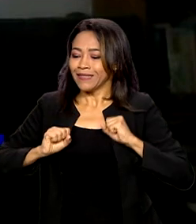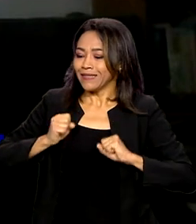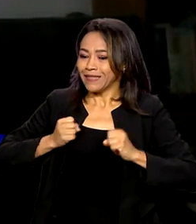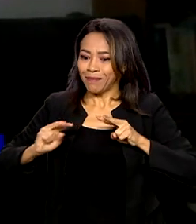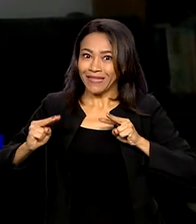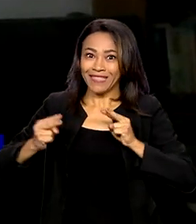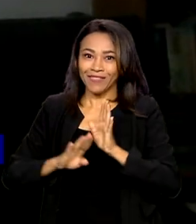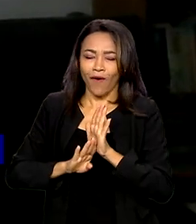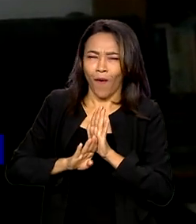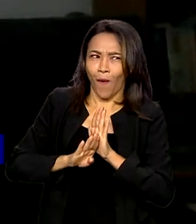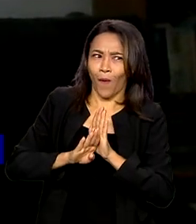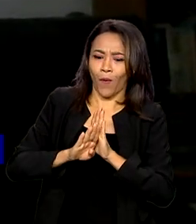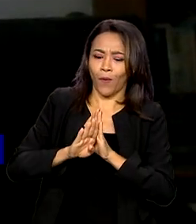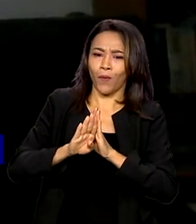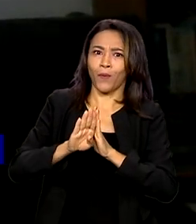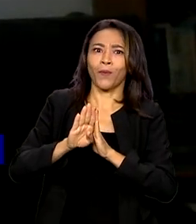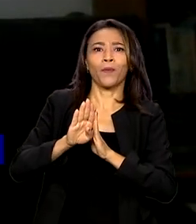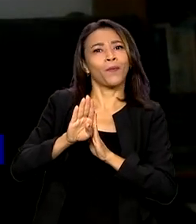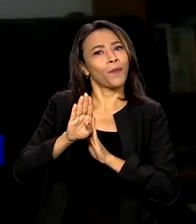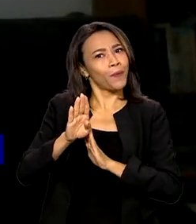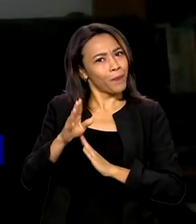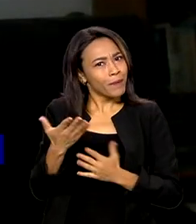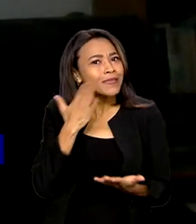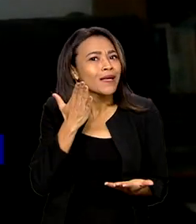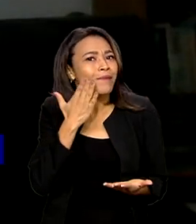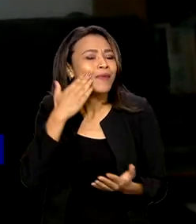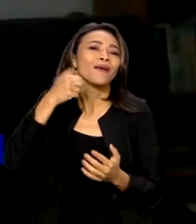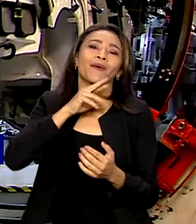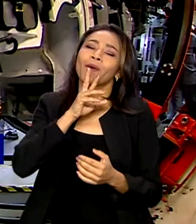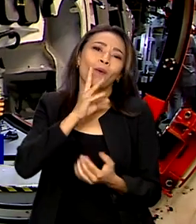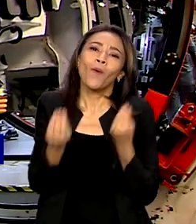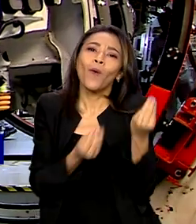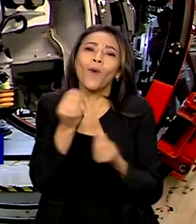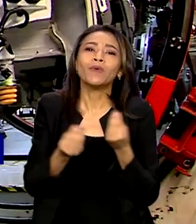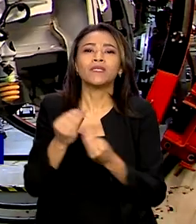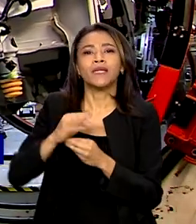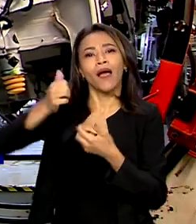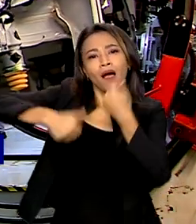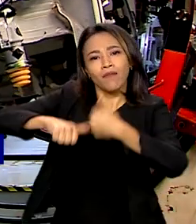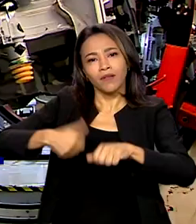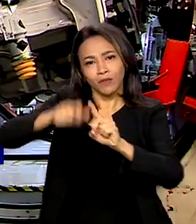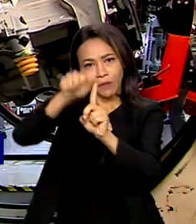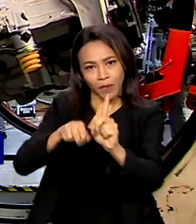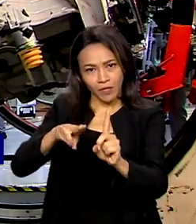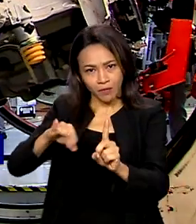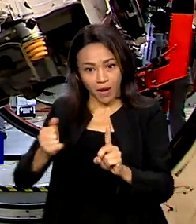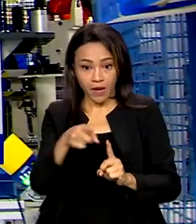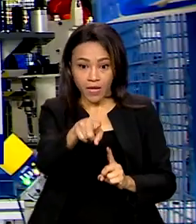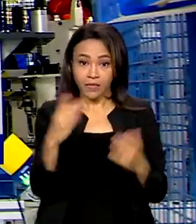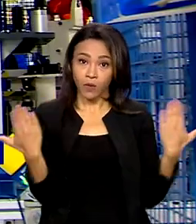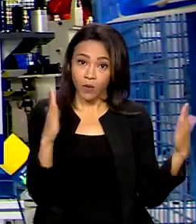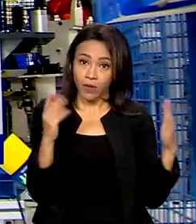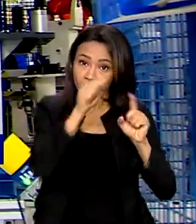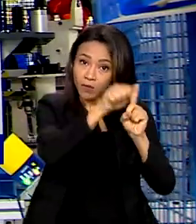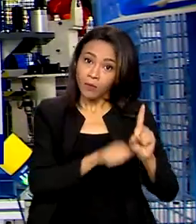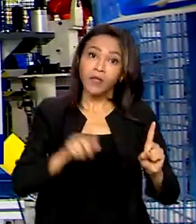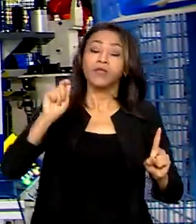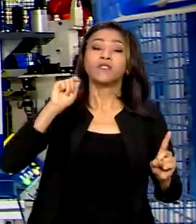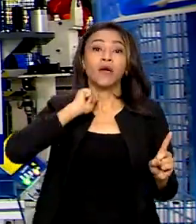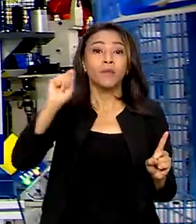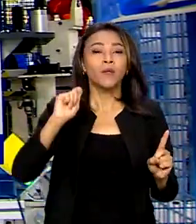o resultado de maio da indústria. Na comparação com abril, as maiores influências